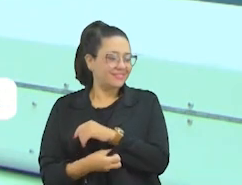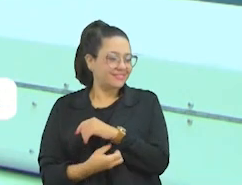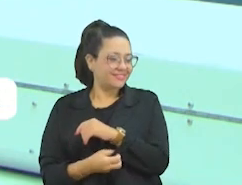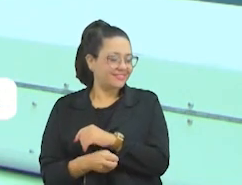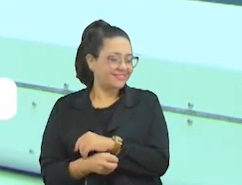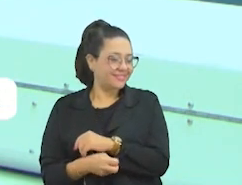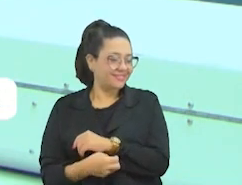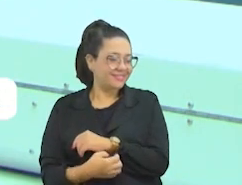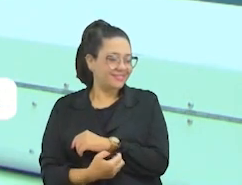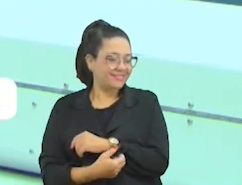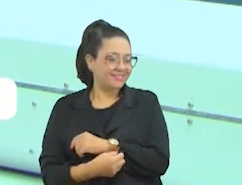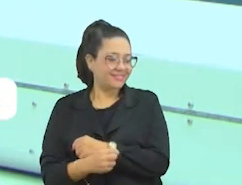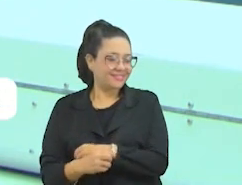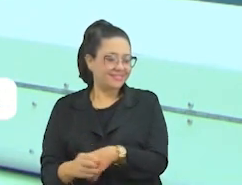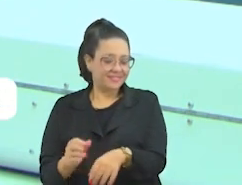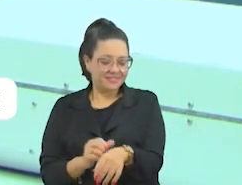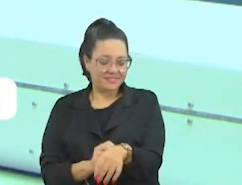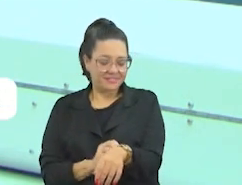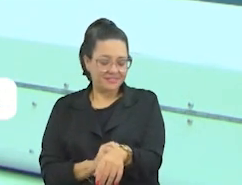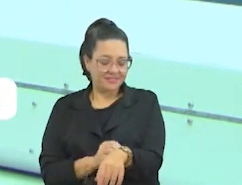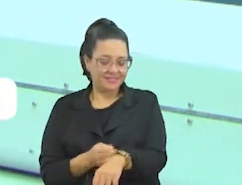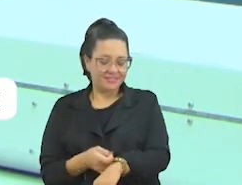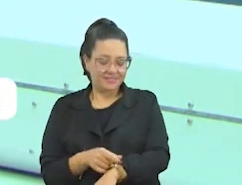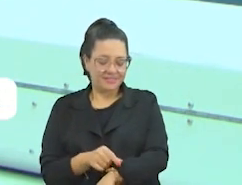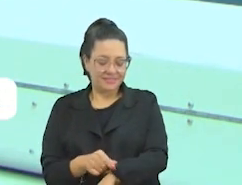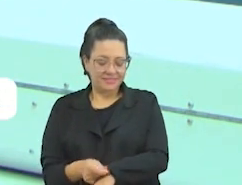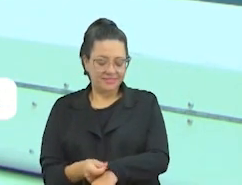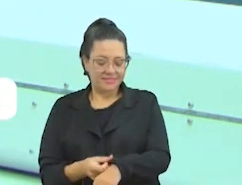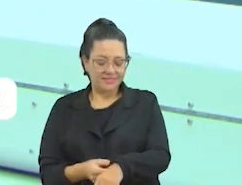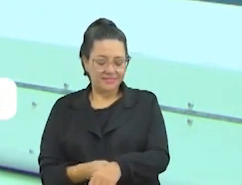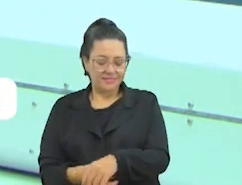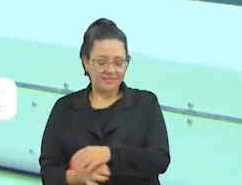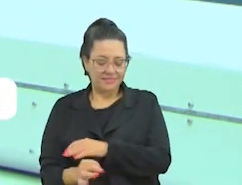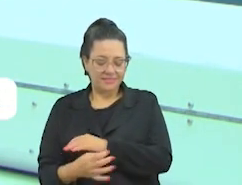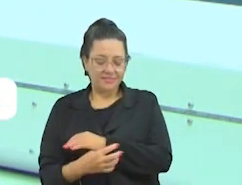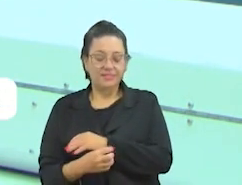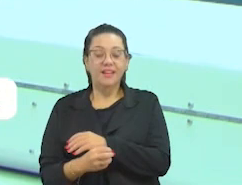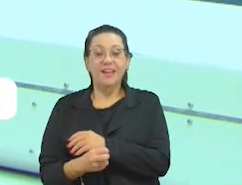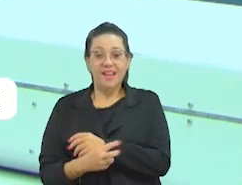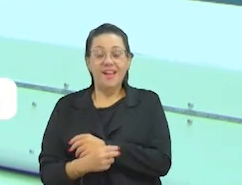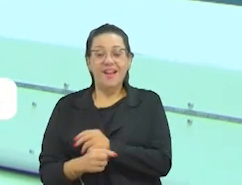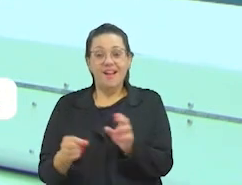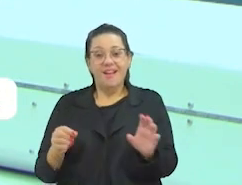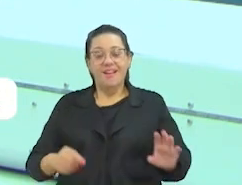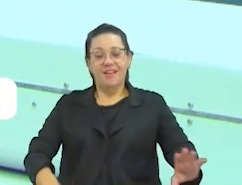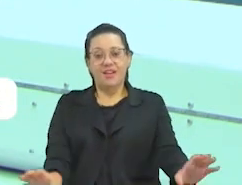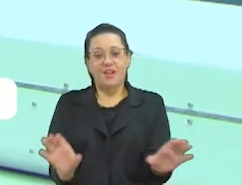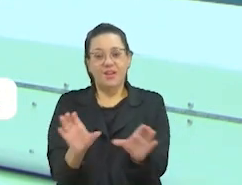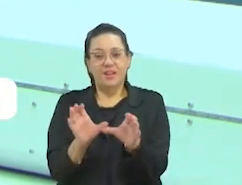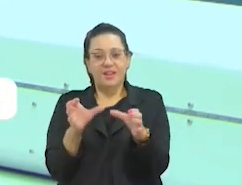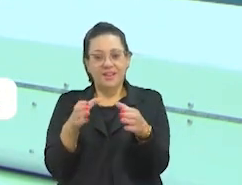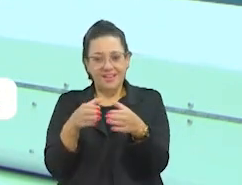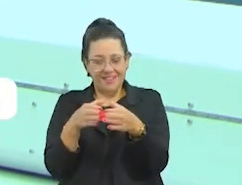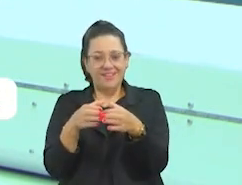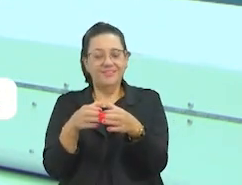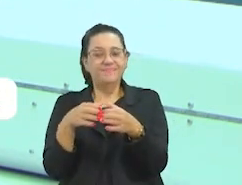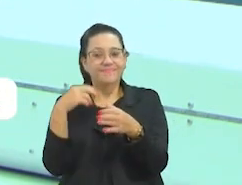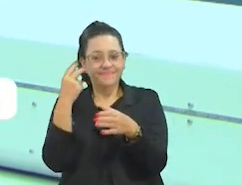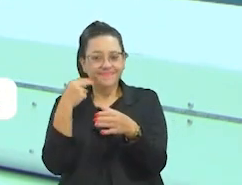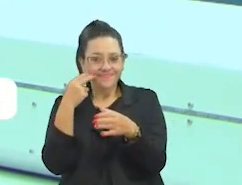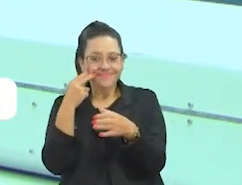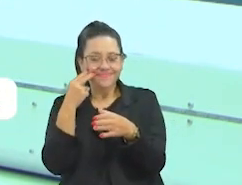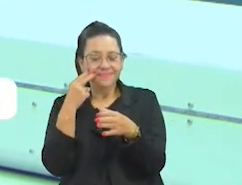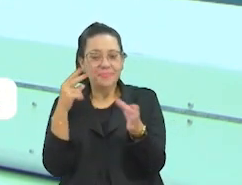ela está muito ativa, nós temos ali muitas opções de trabalho na Câmara, não somente a